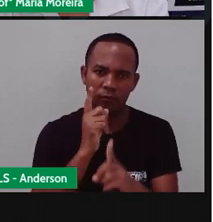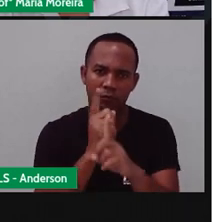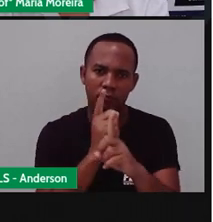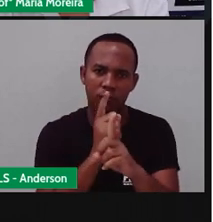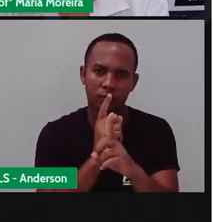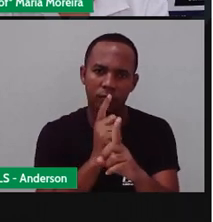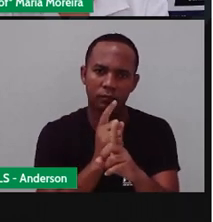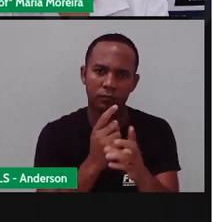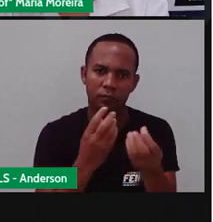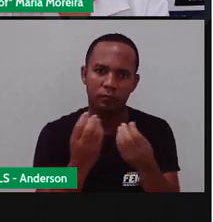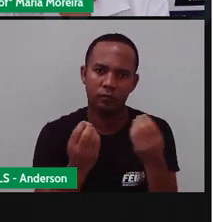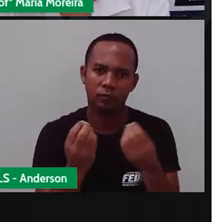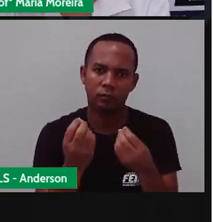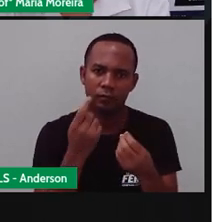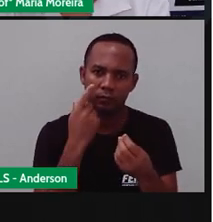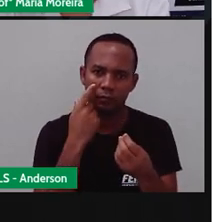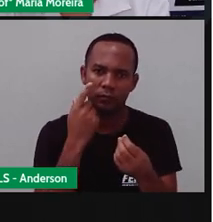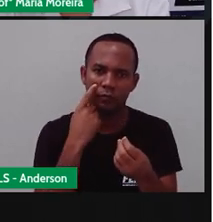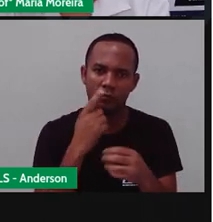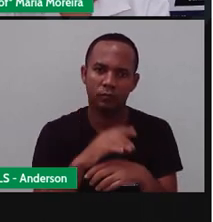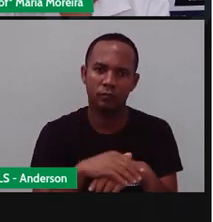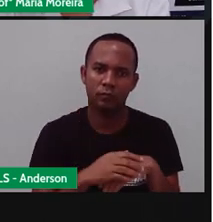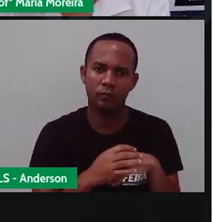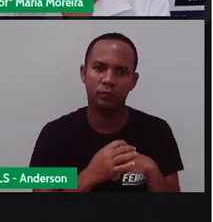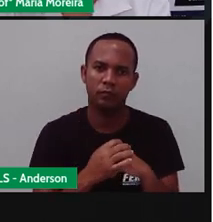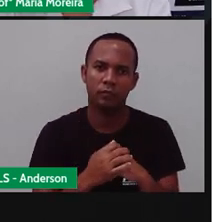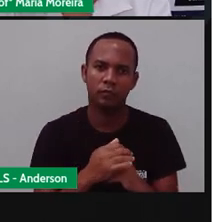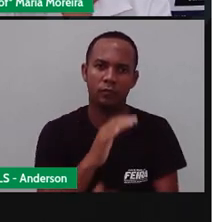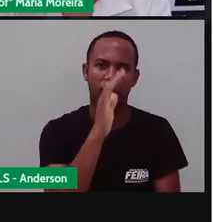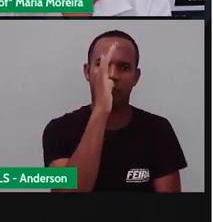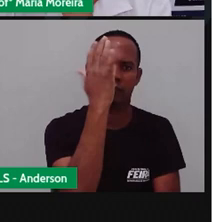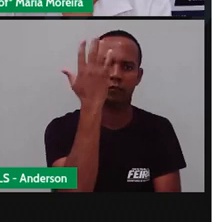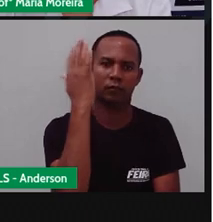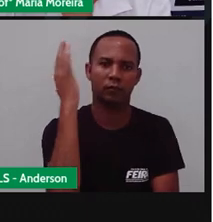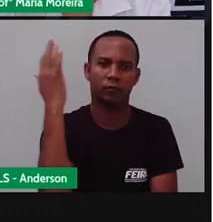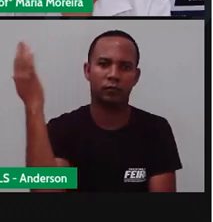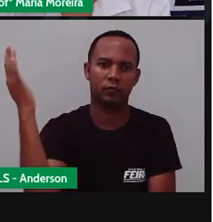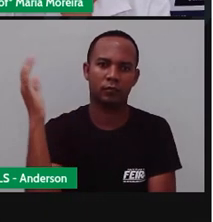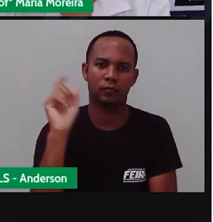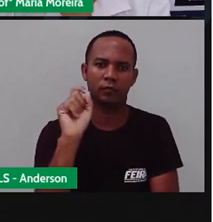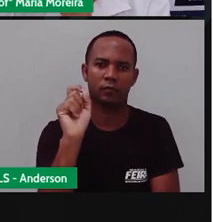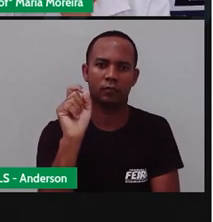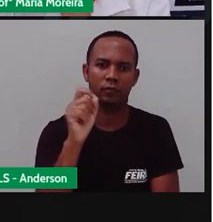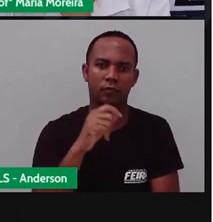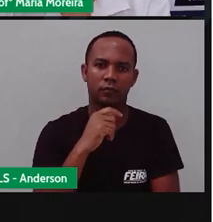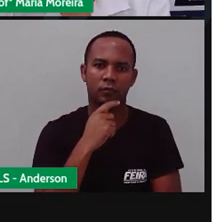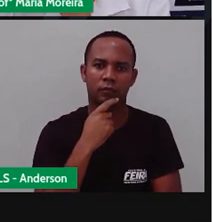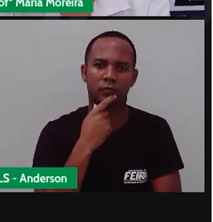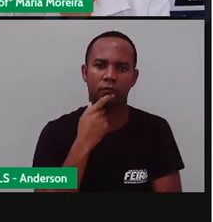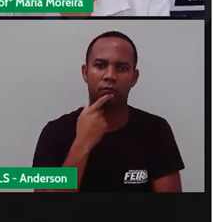ó uma aqui. Árvores, né? Vamos botar no outro.